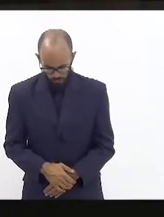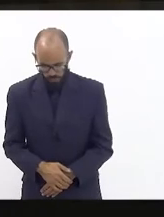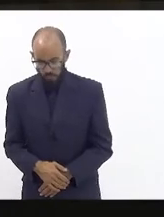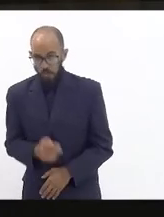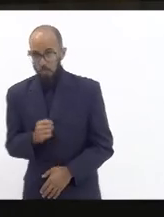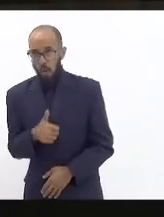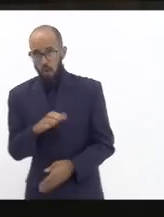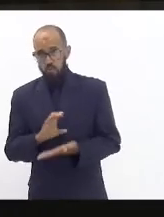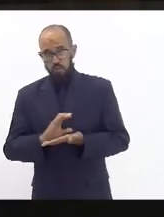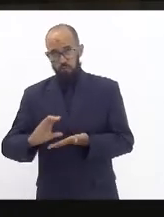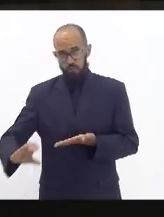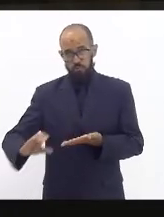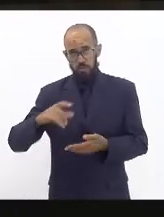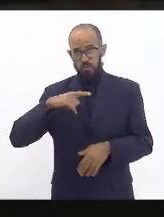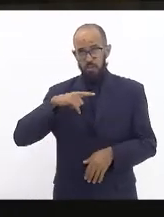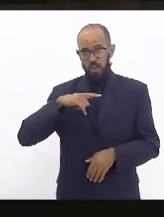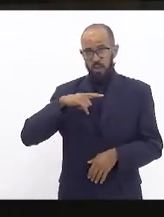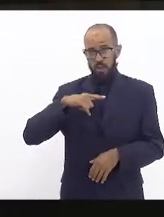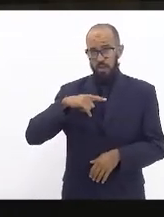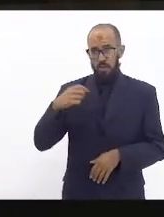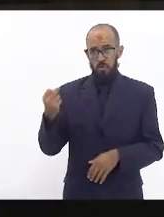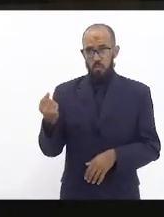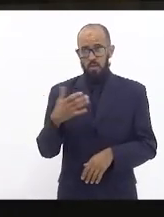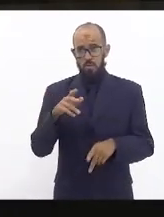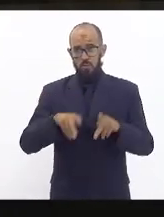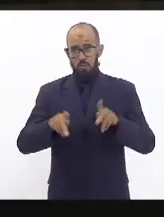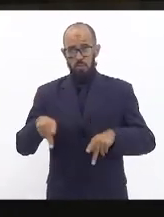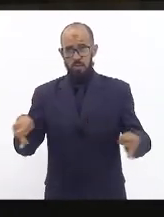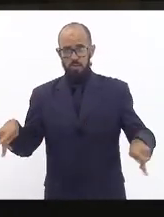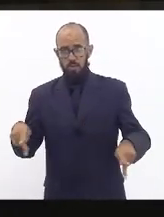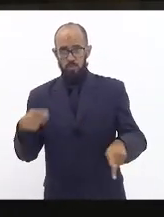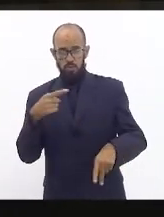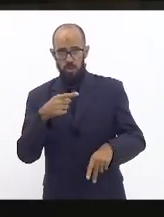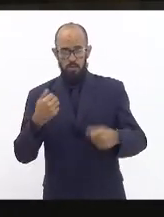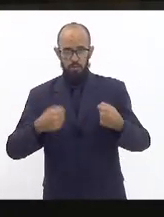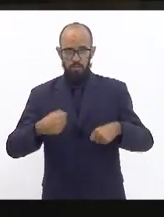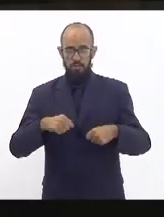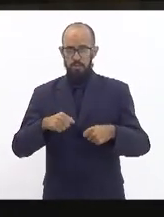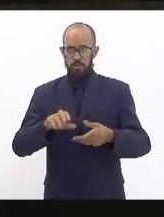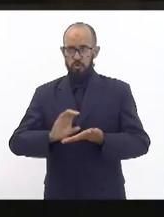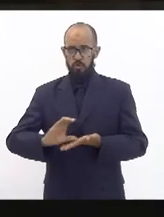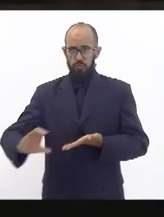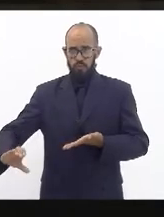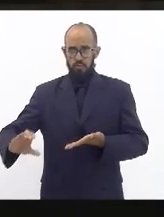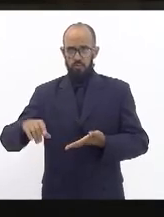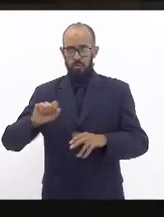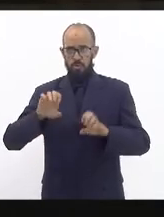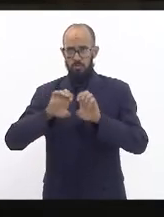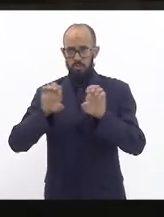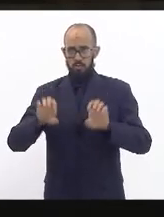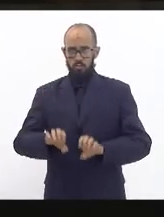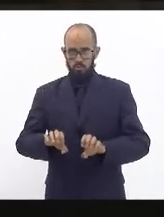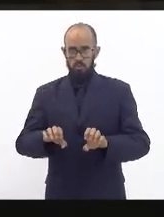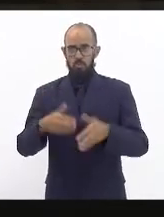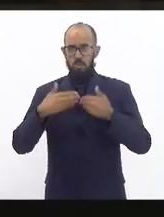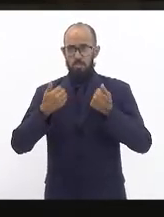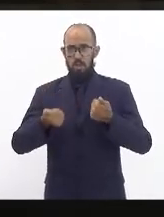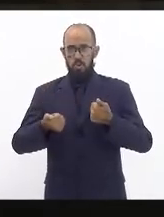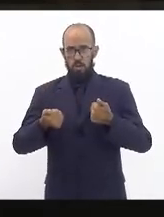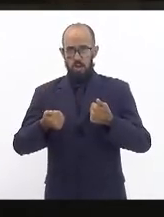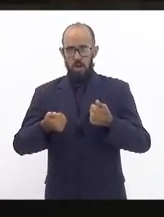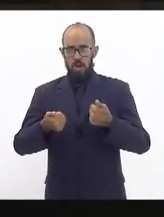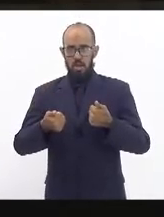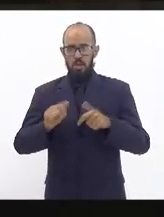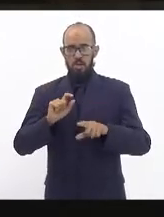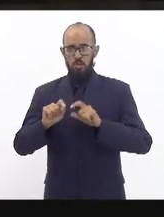e quando a população de lá necessita de investimentos estruturantes para melhorar não só a